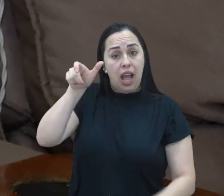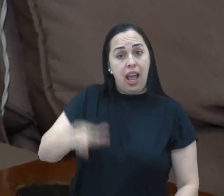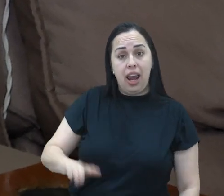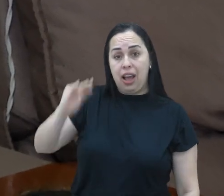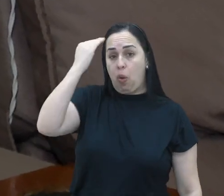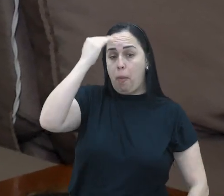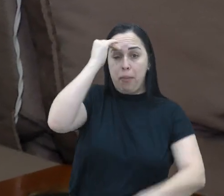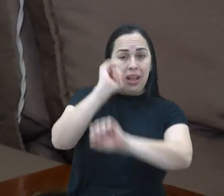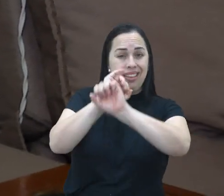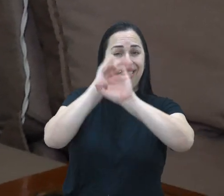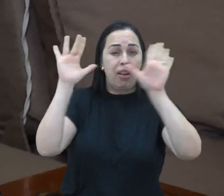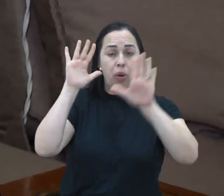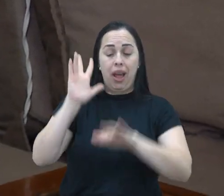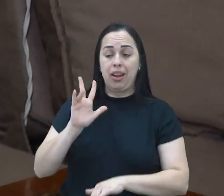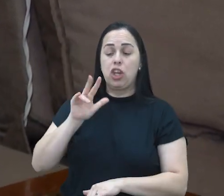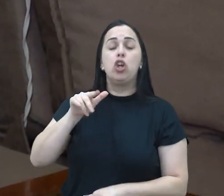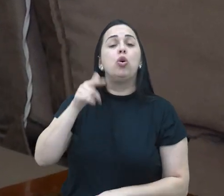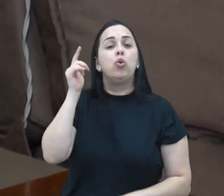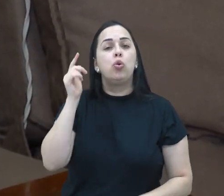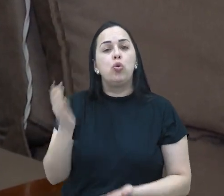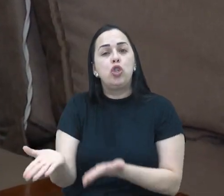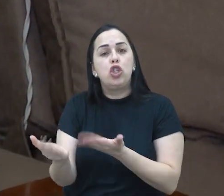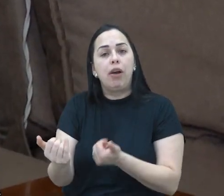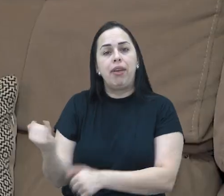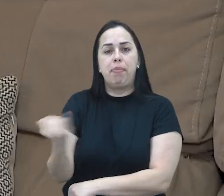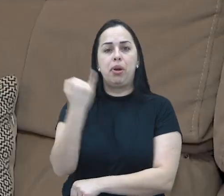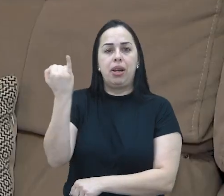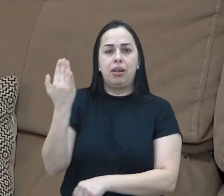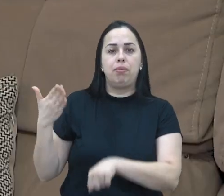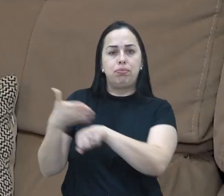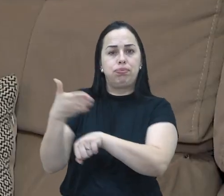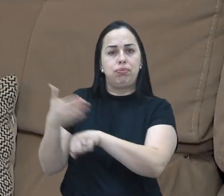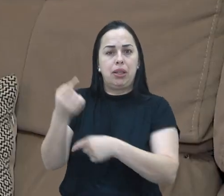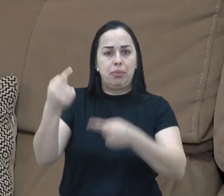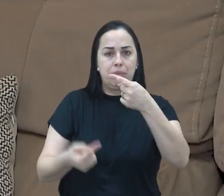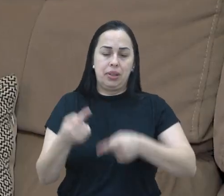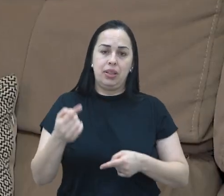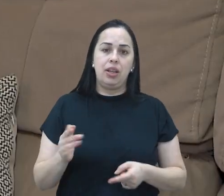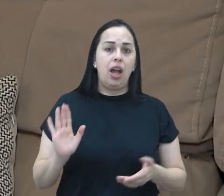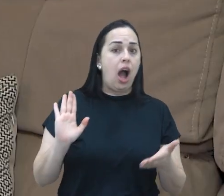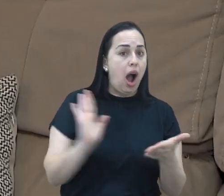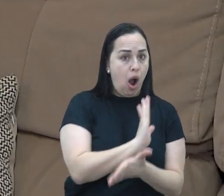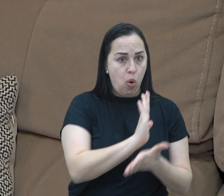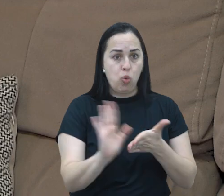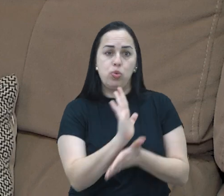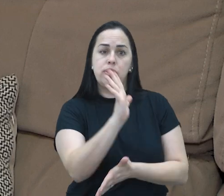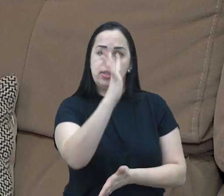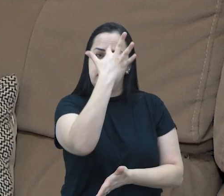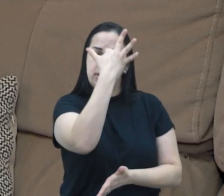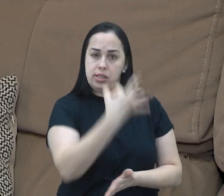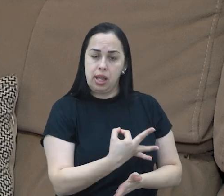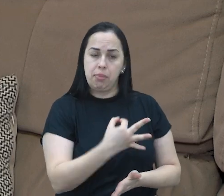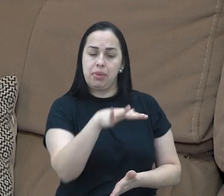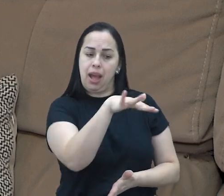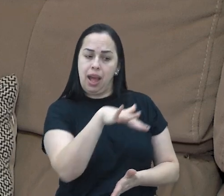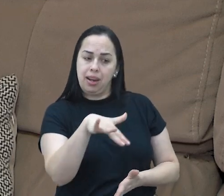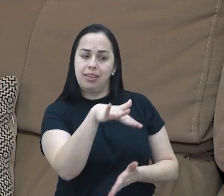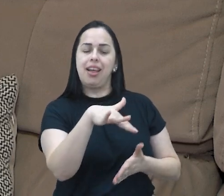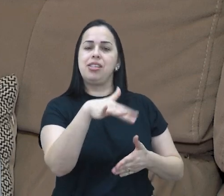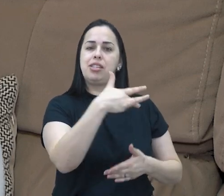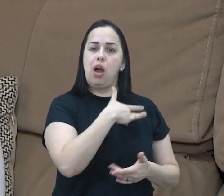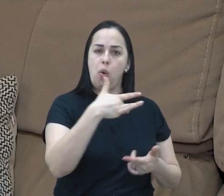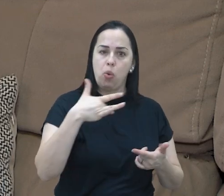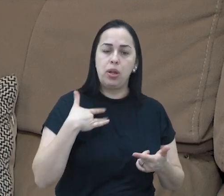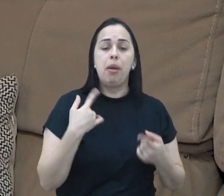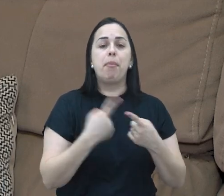Ana Flora entender o papel dos jovens na política e democracia. Você vai ter jovens que vão estar mais inseridos, por exemplo, na área